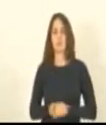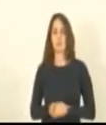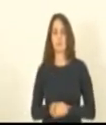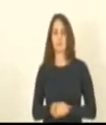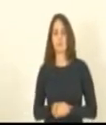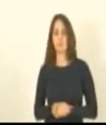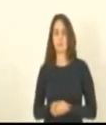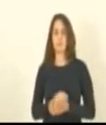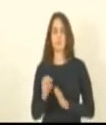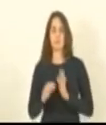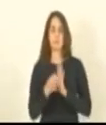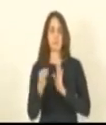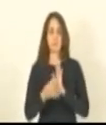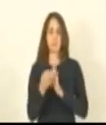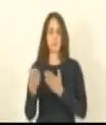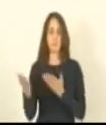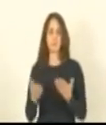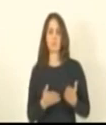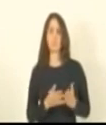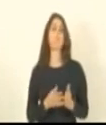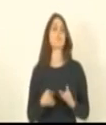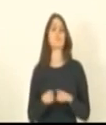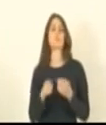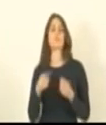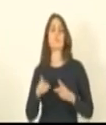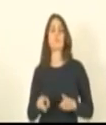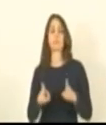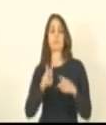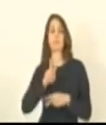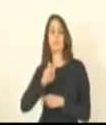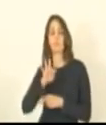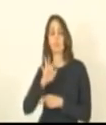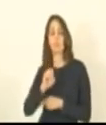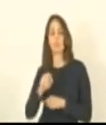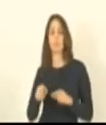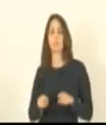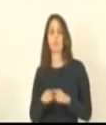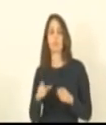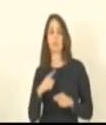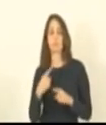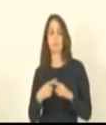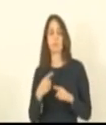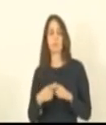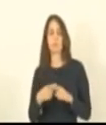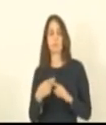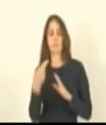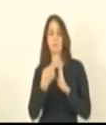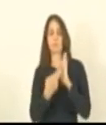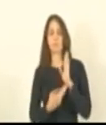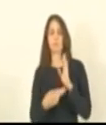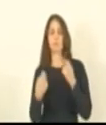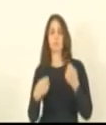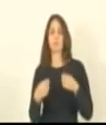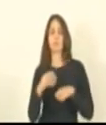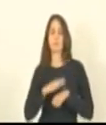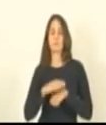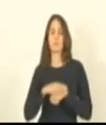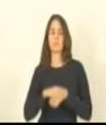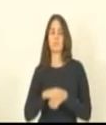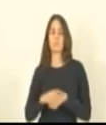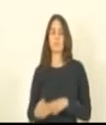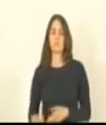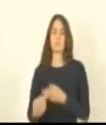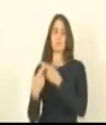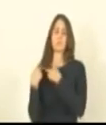parecer avoca a matéria para a relatoria do parecer pela manutenção do veto tendo em vista que essa regulamentação tem que ser feita pelos órgãos